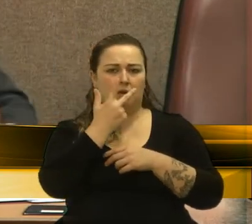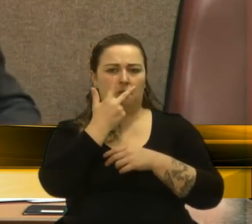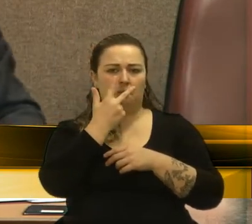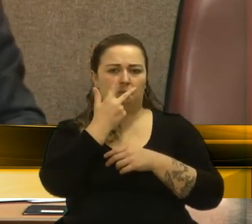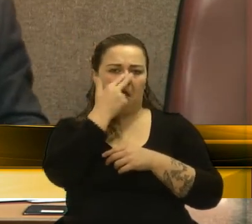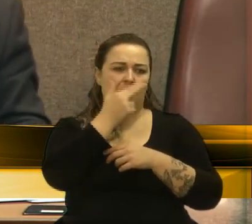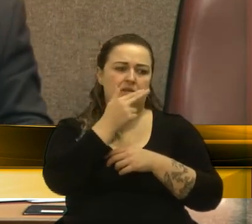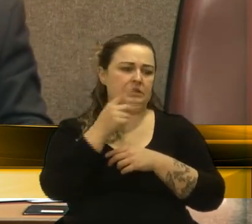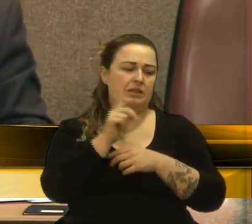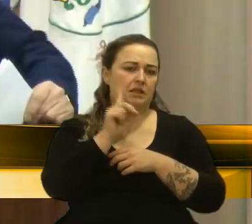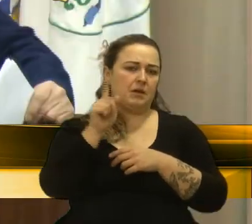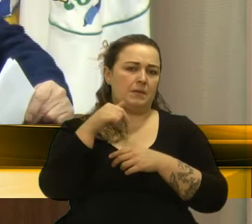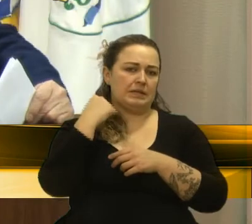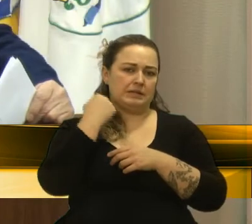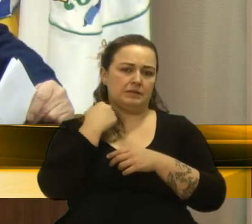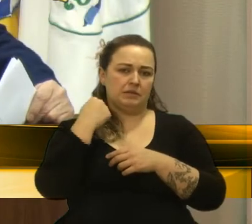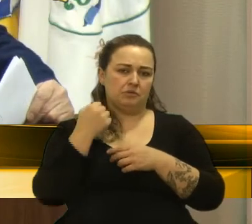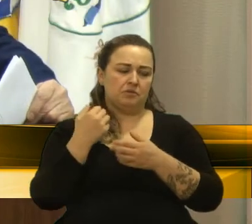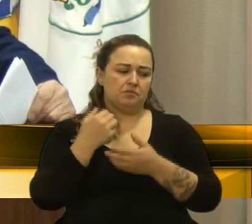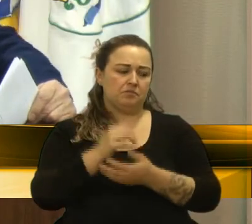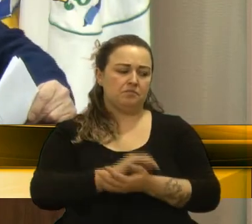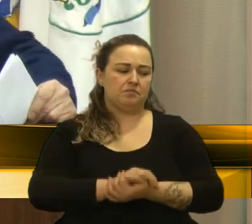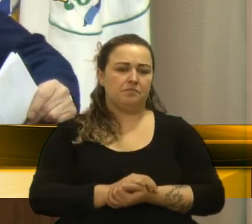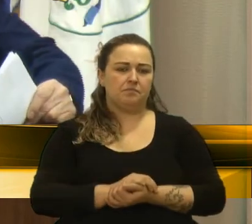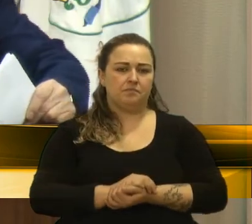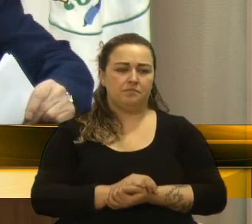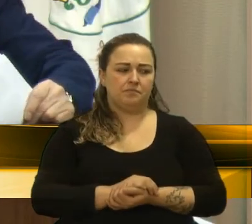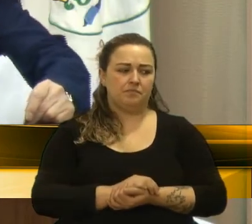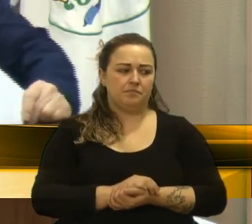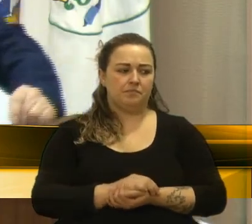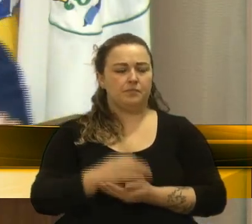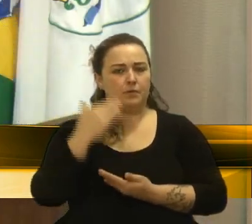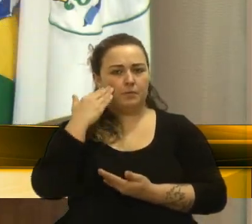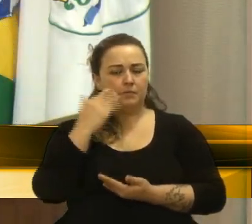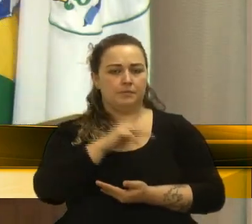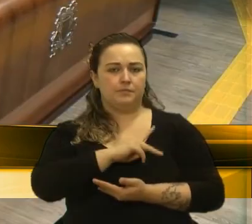Obrigado, vereador. Obrigado, vereador Périco. É isso, senhor presidente. Muito obrigado.